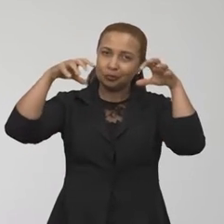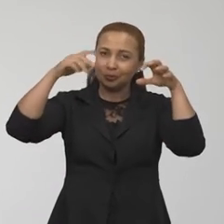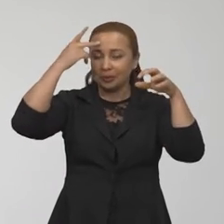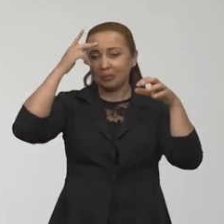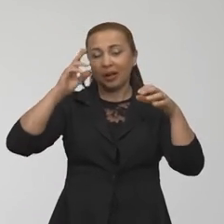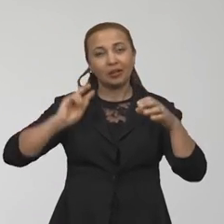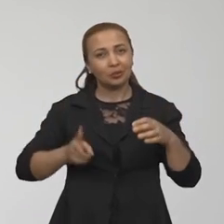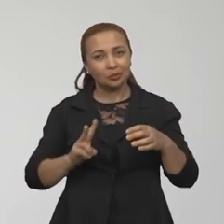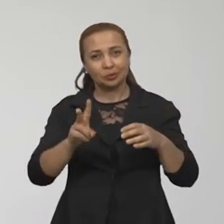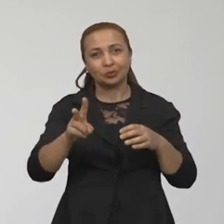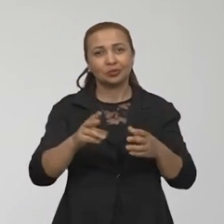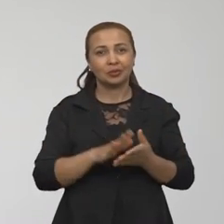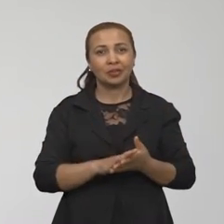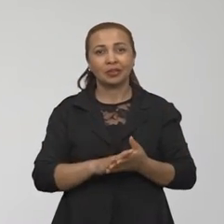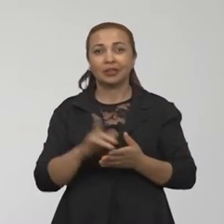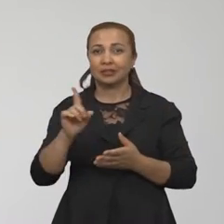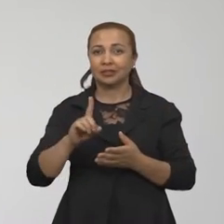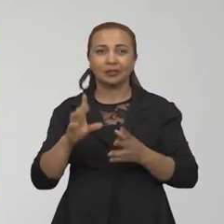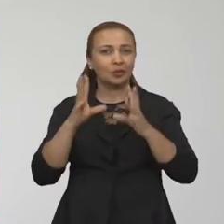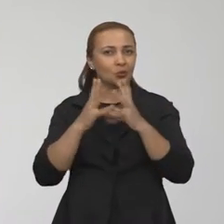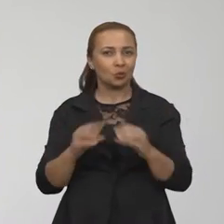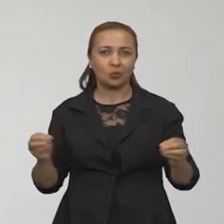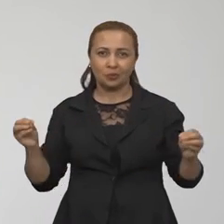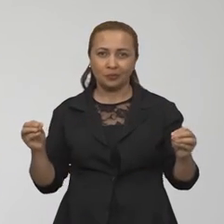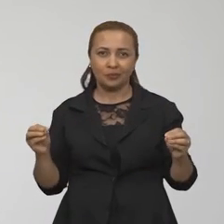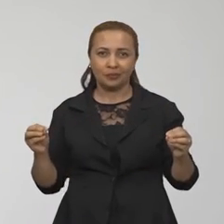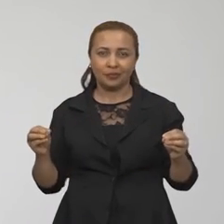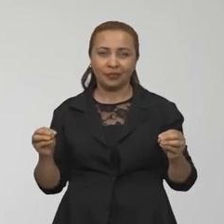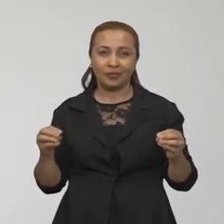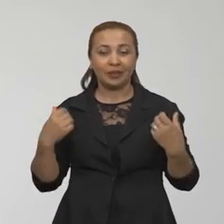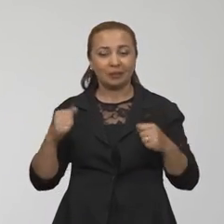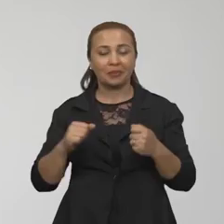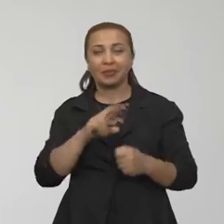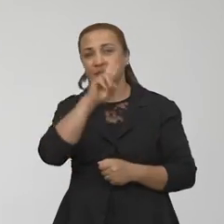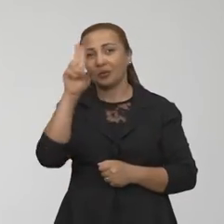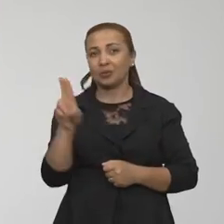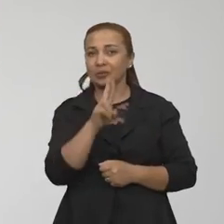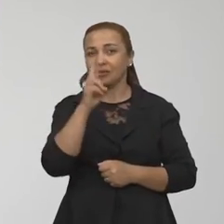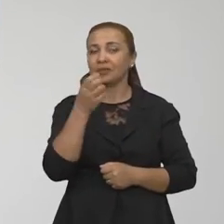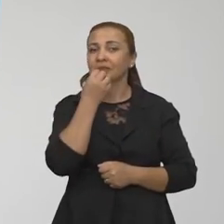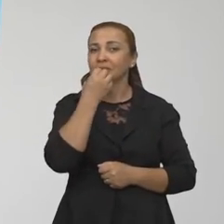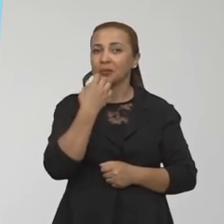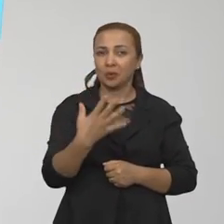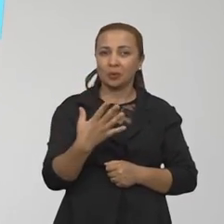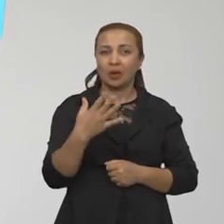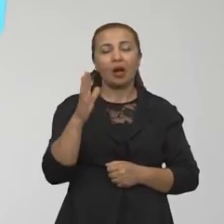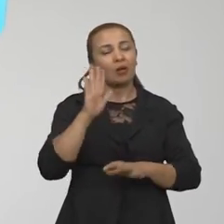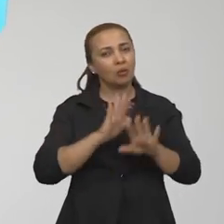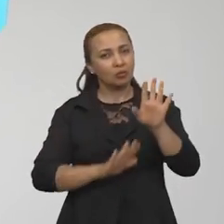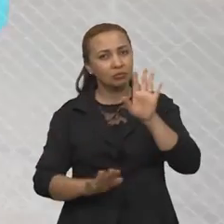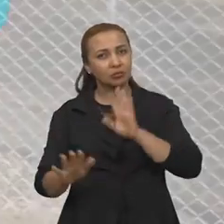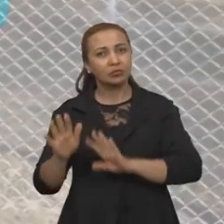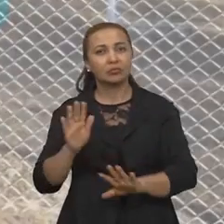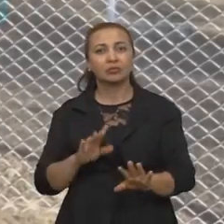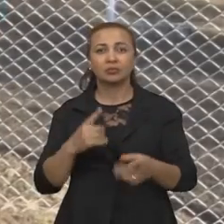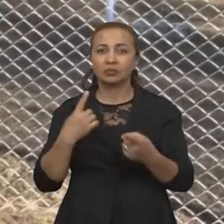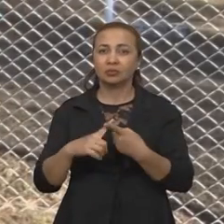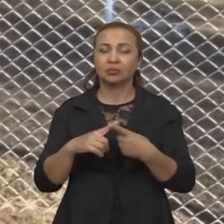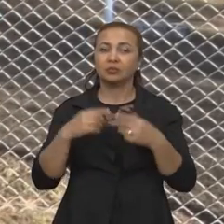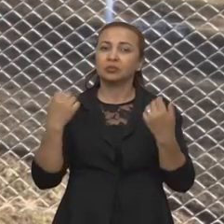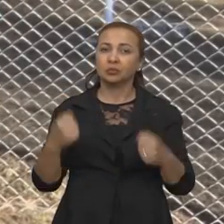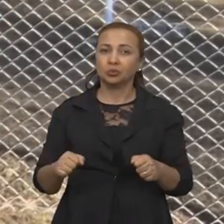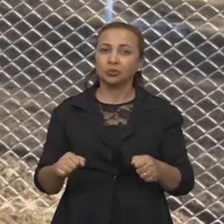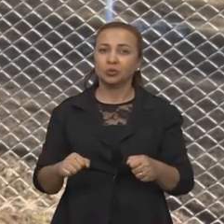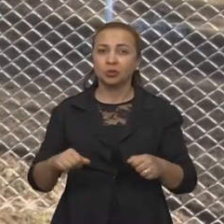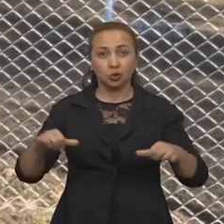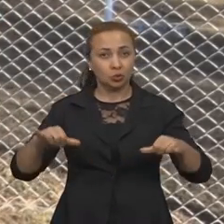chuvas. E essa água não é inesgotável. E que ela tem que ser bem usada, com maneira, com cautela, porque